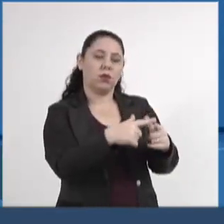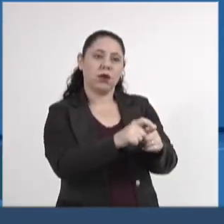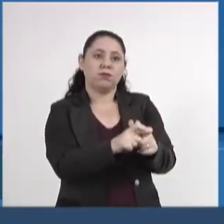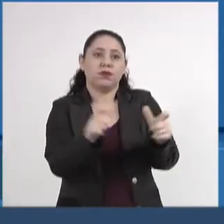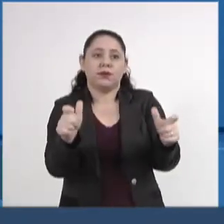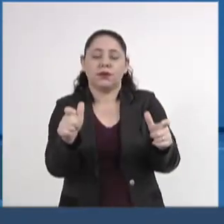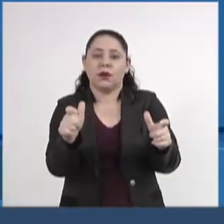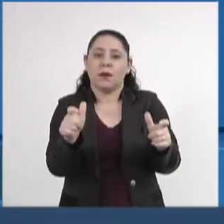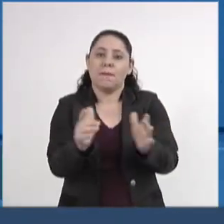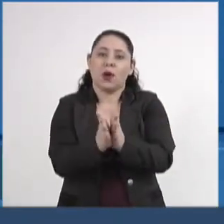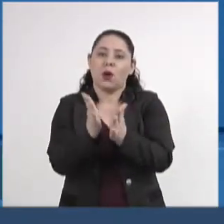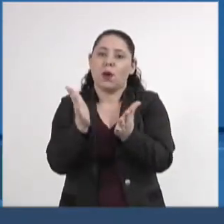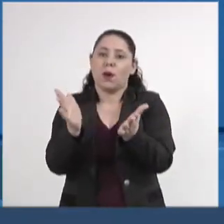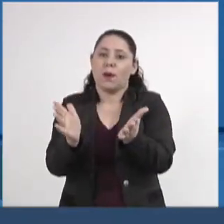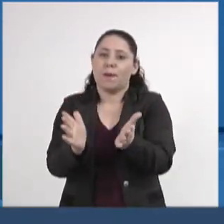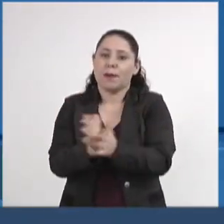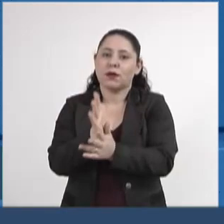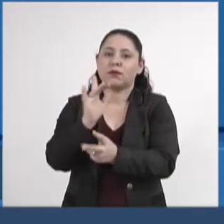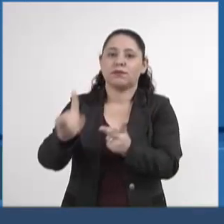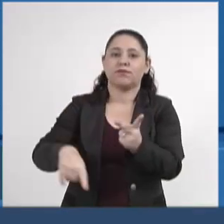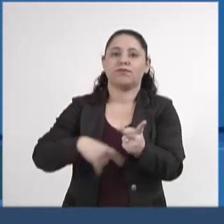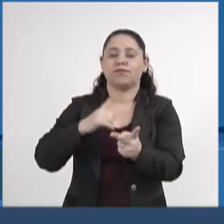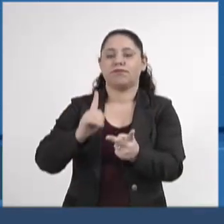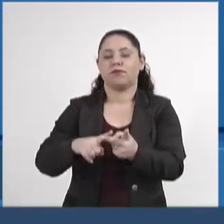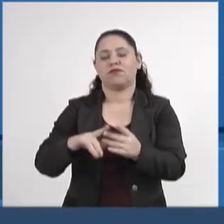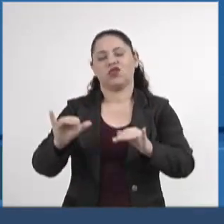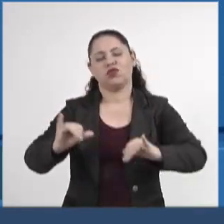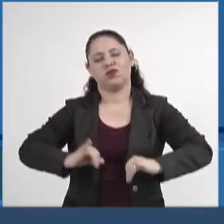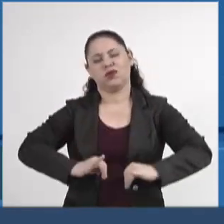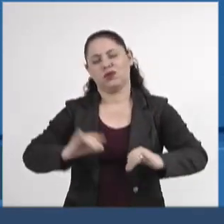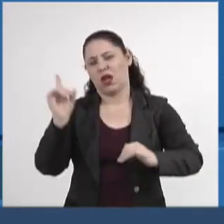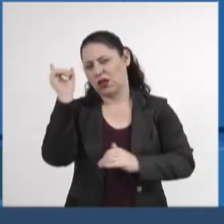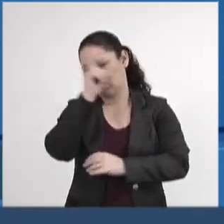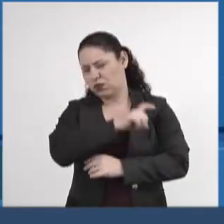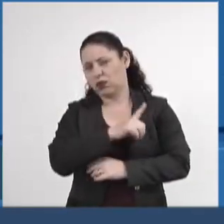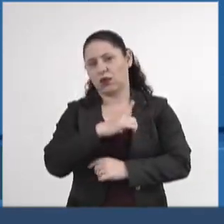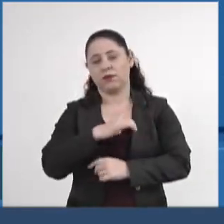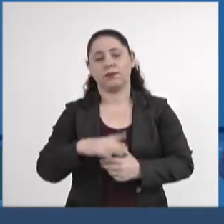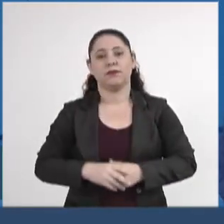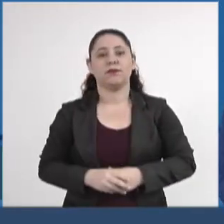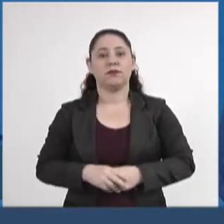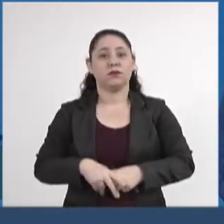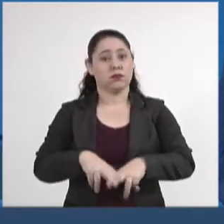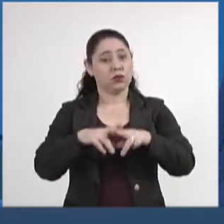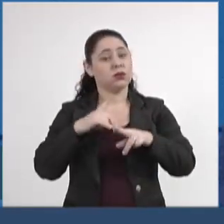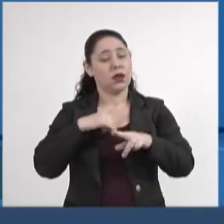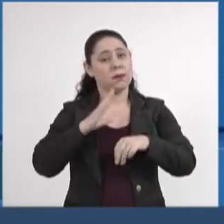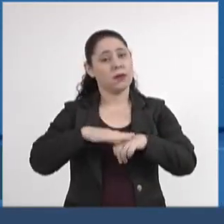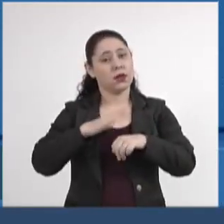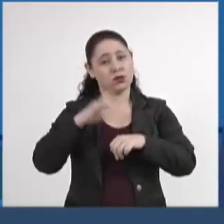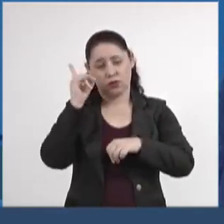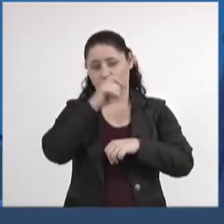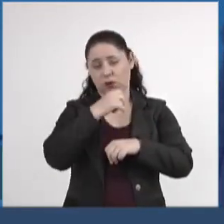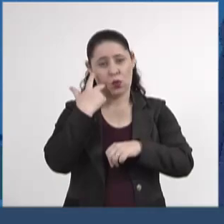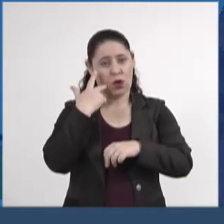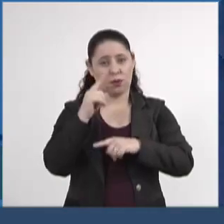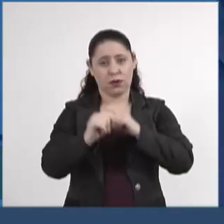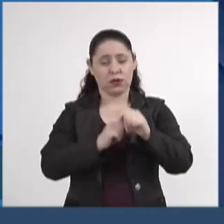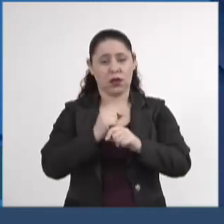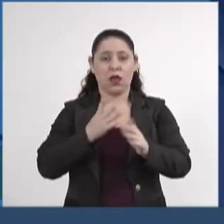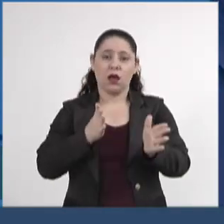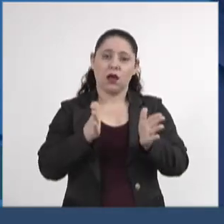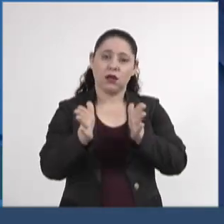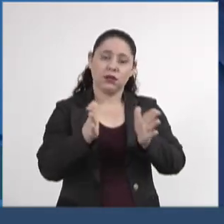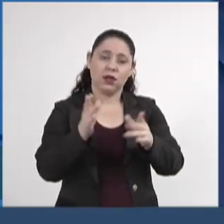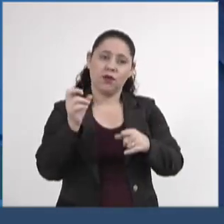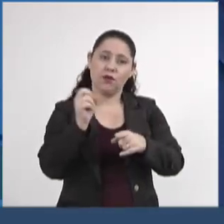maioria pobres, são a maioria, passam por dificuldades, e, portanto, tem mais dificuldade natural de acessar